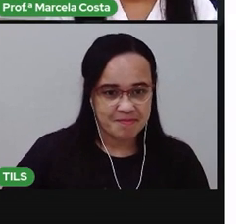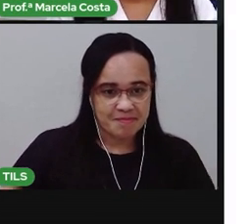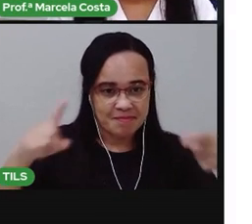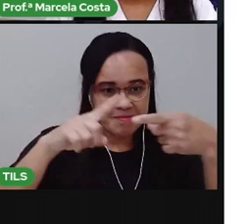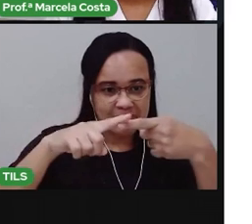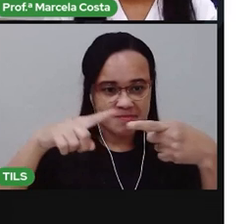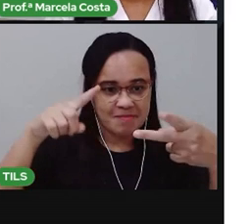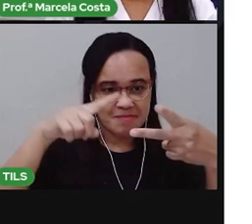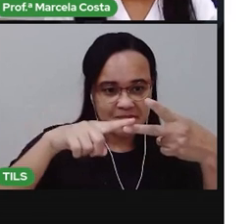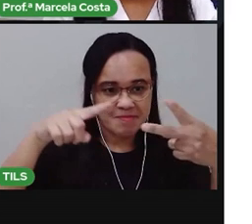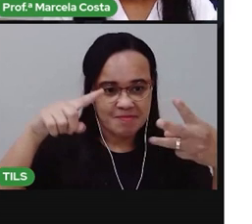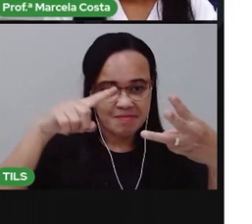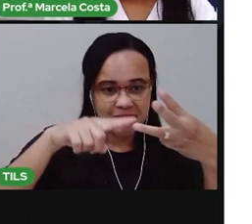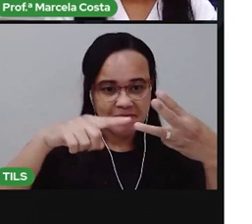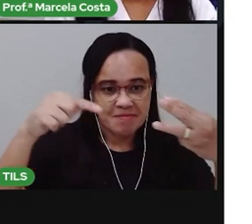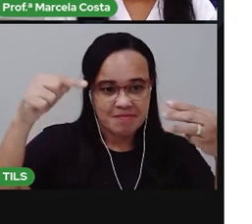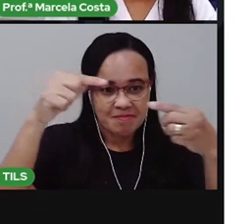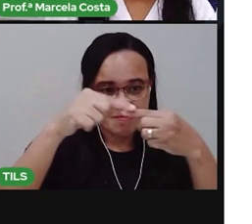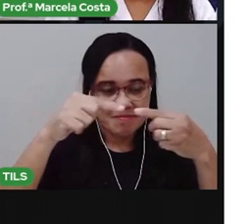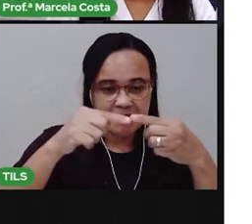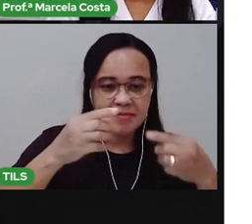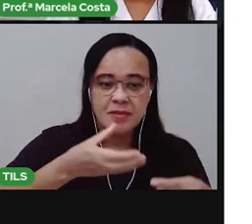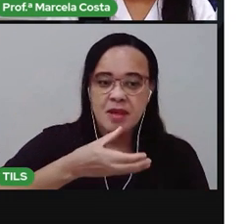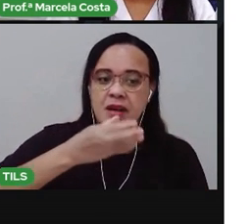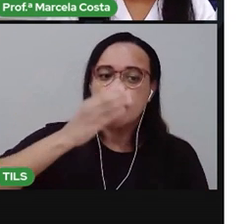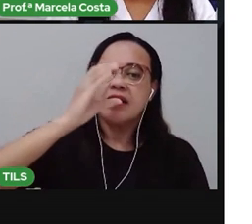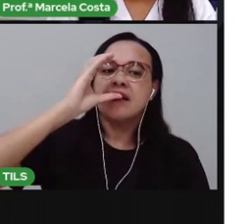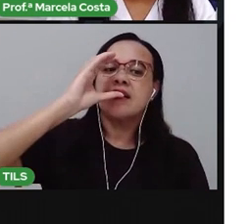Tá? relacionado a beber água, não isso?